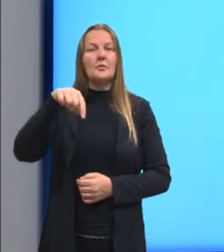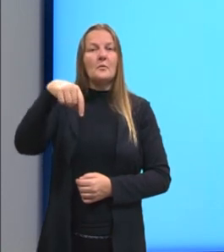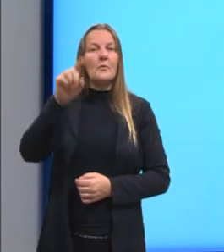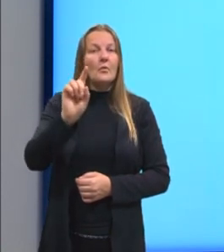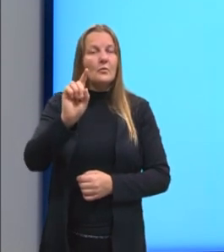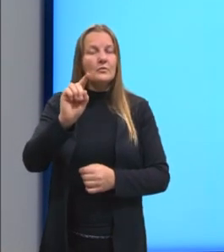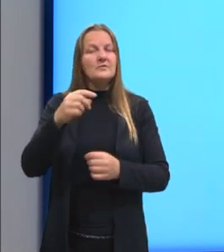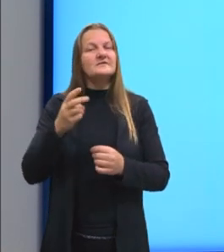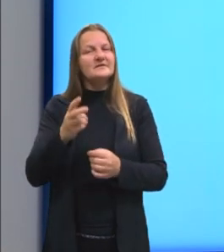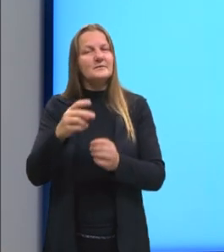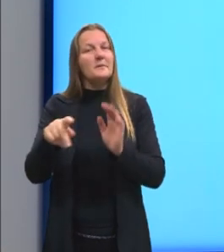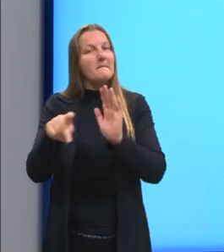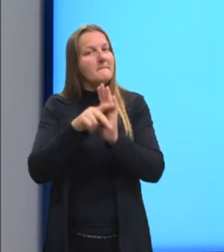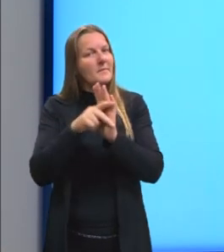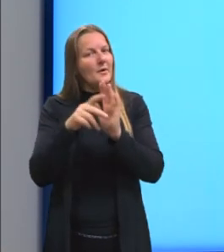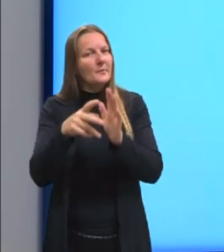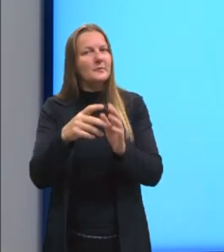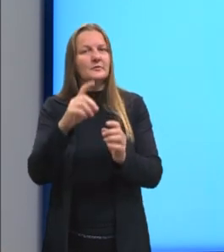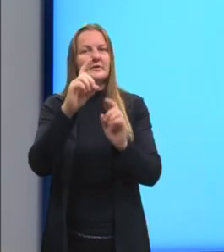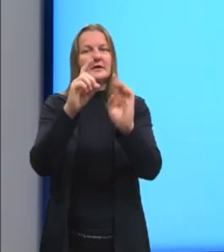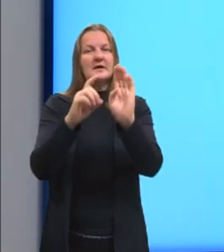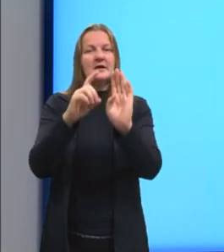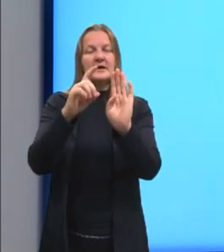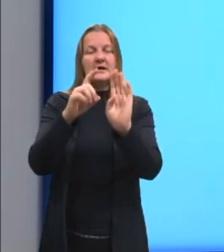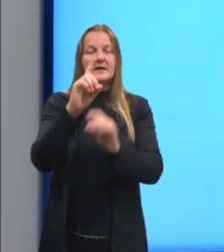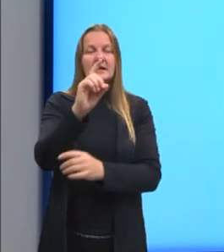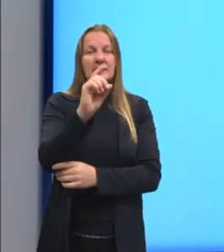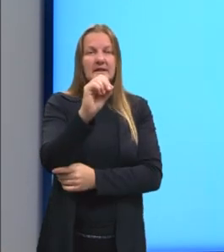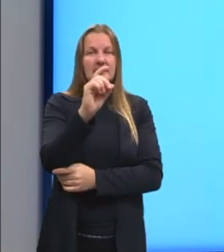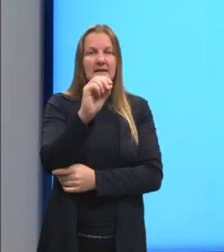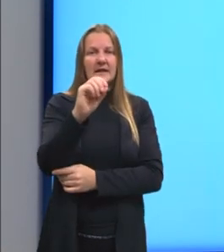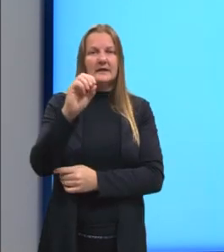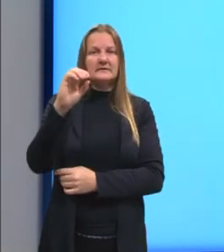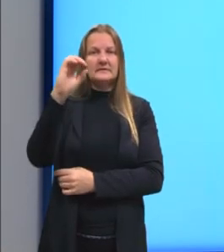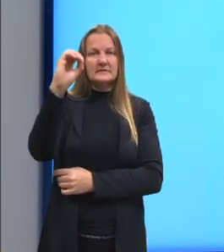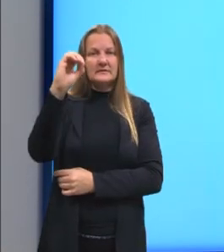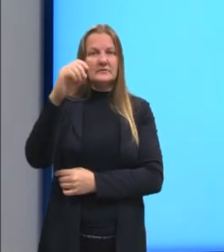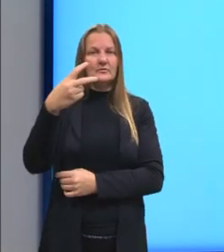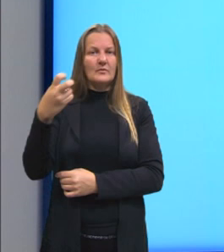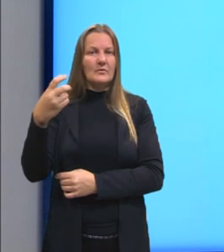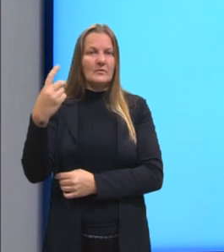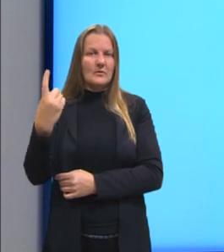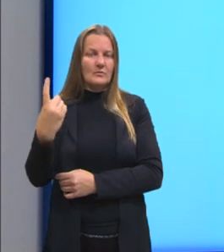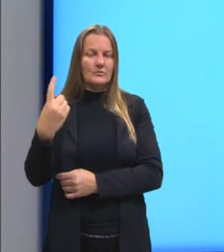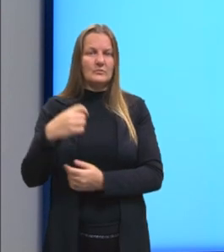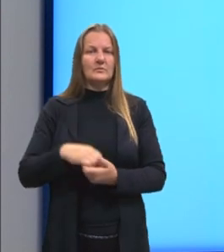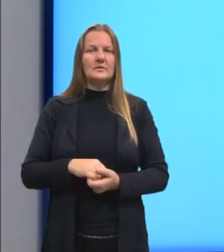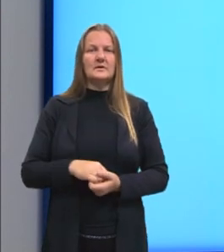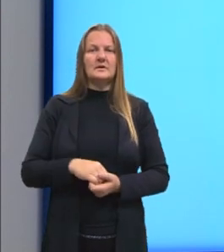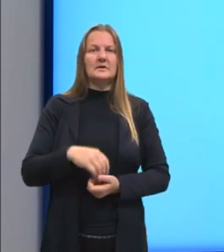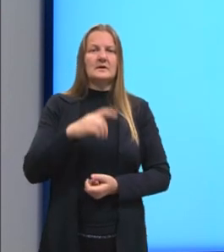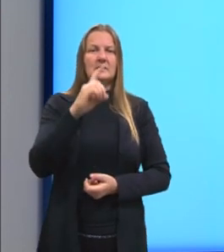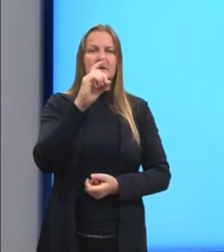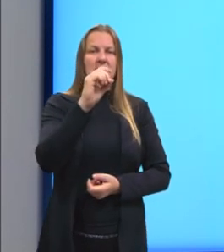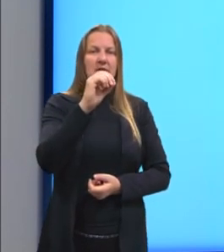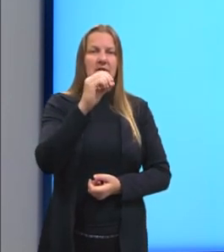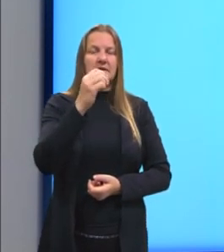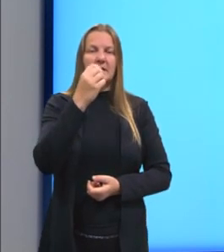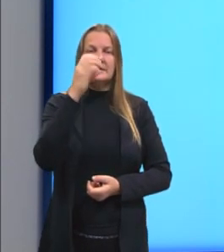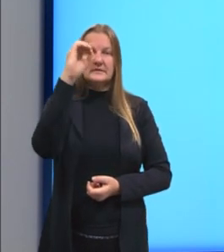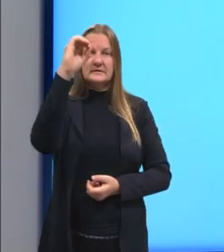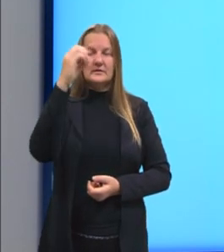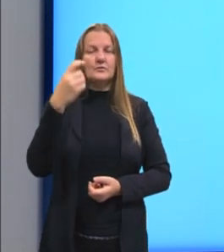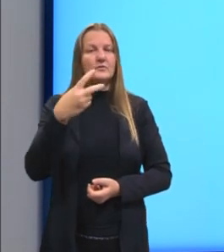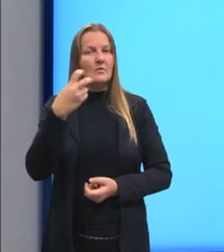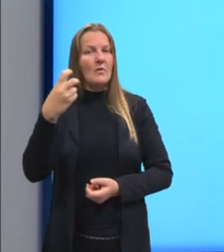número, né? 10 elevado a zero é 1 e 10 elevado a 1 é 10. Esse nós já sabemos. O